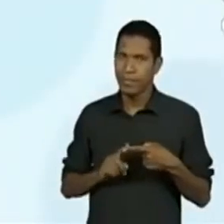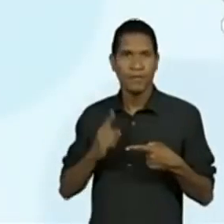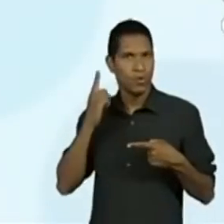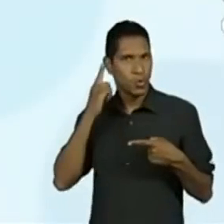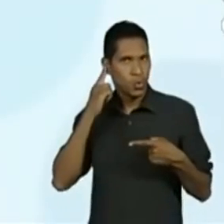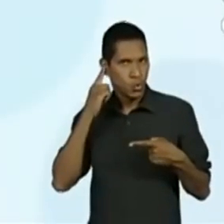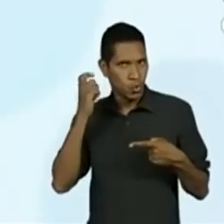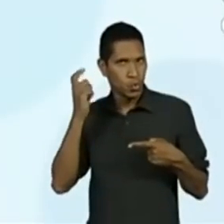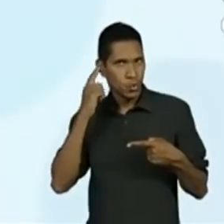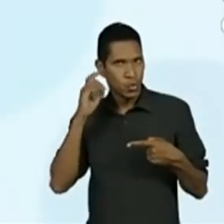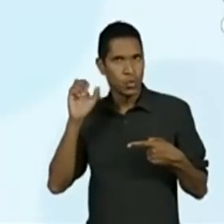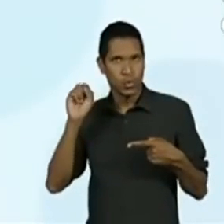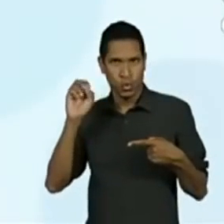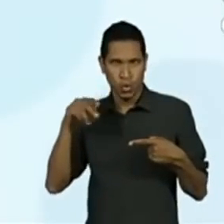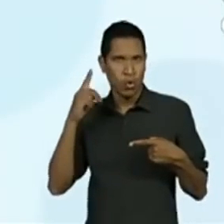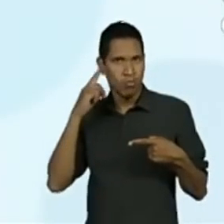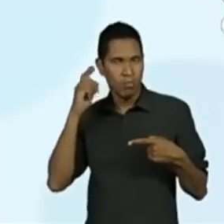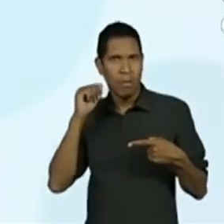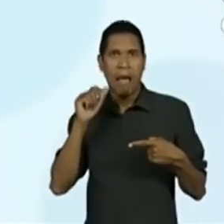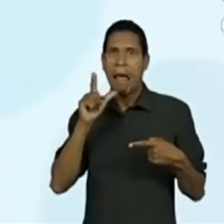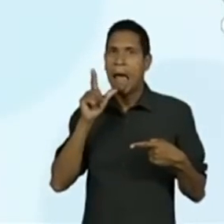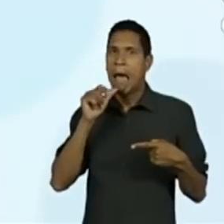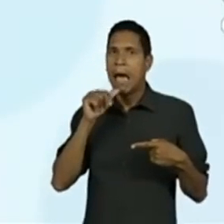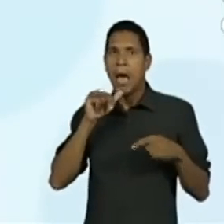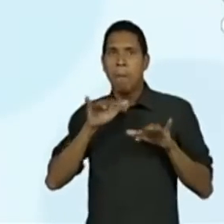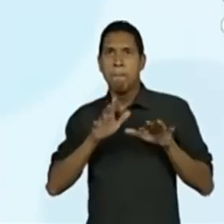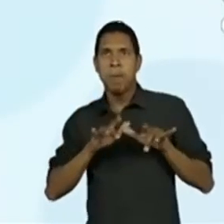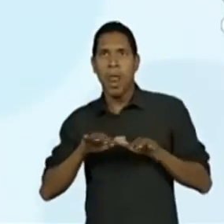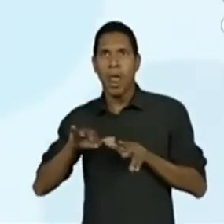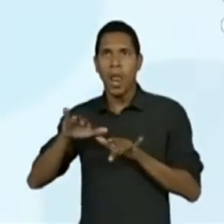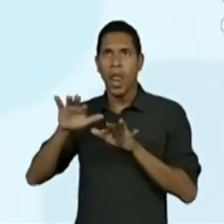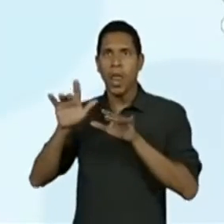calma lá. Já começaram rapidão. O som.